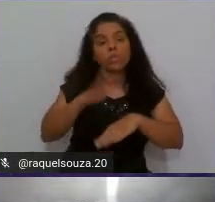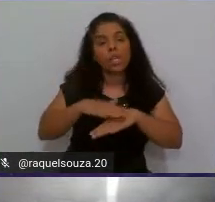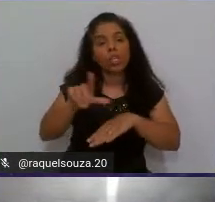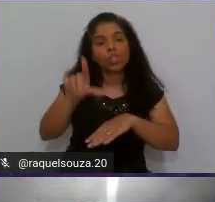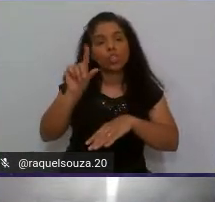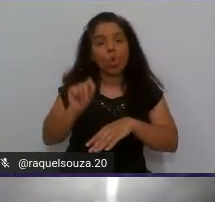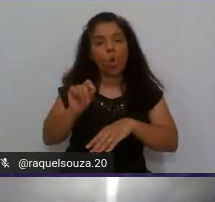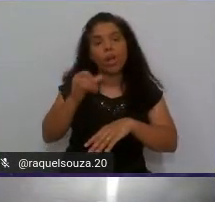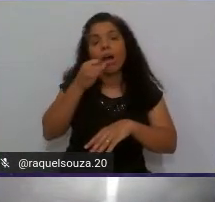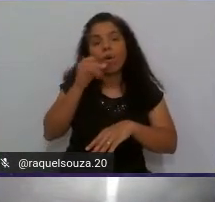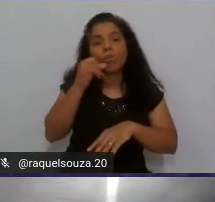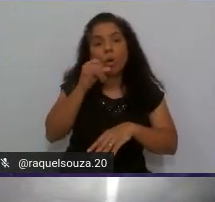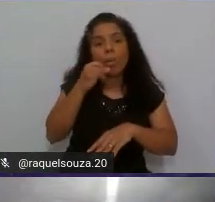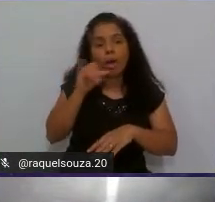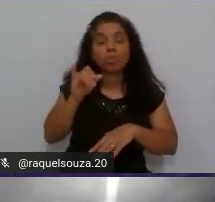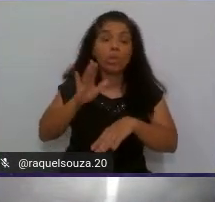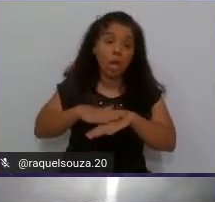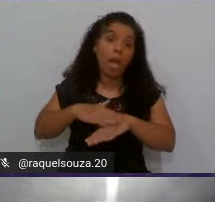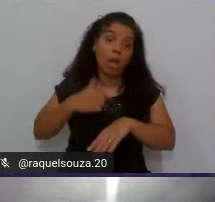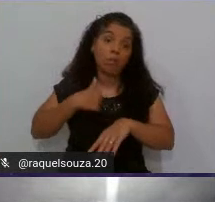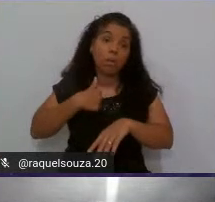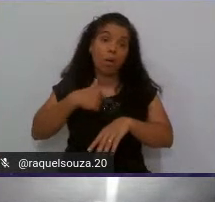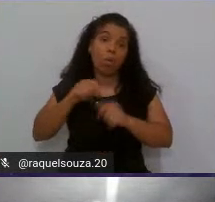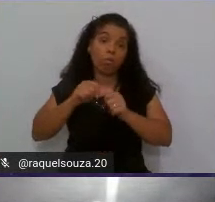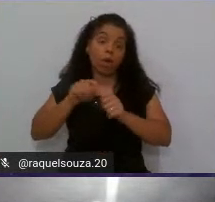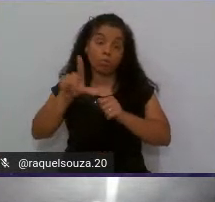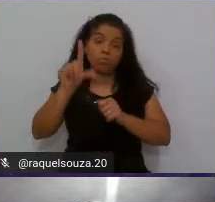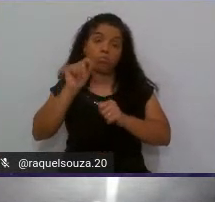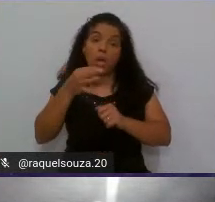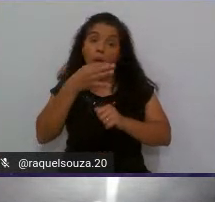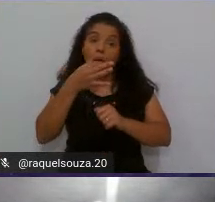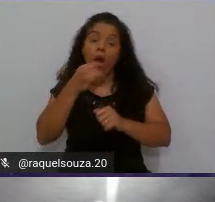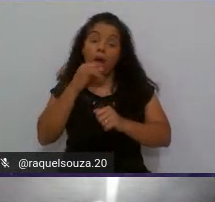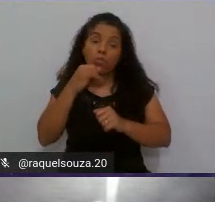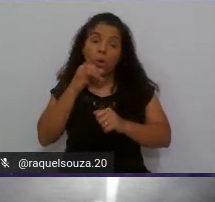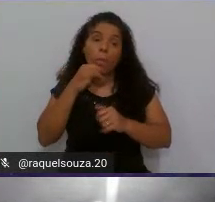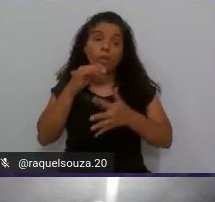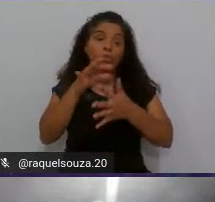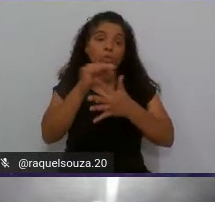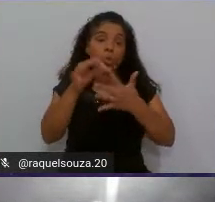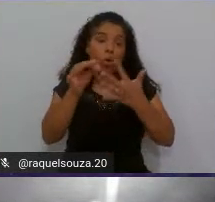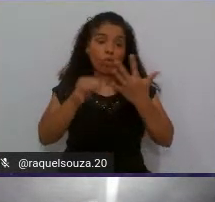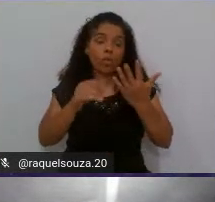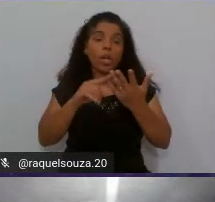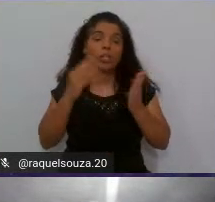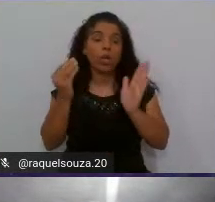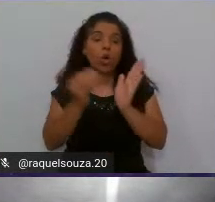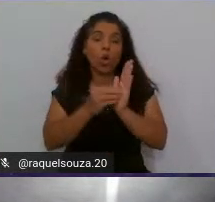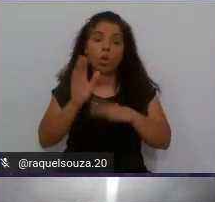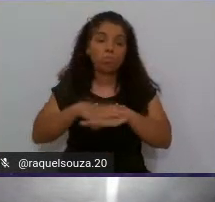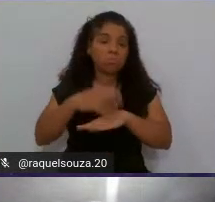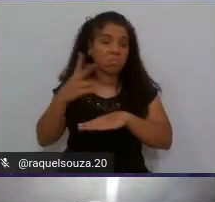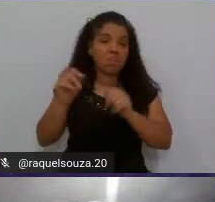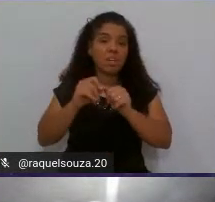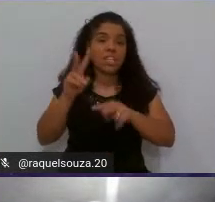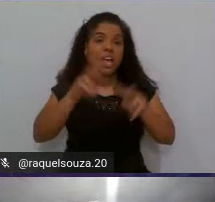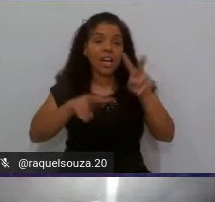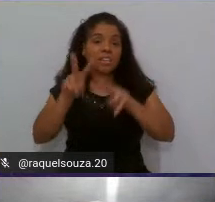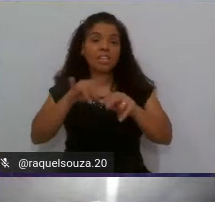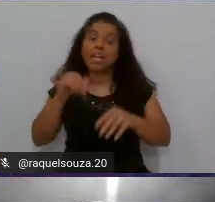o automático que é o que eu faço quando eu estou configurando eu coloco ele para fazer essa análise